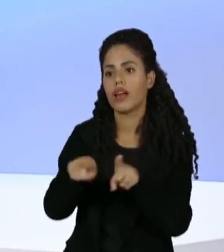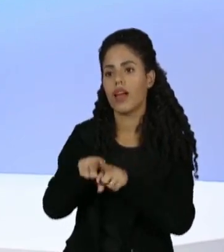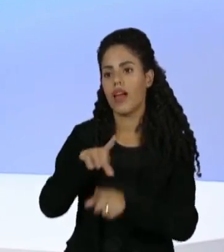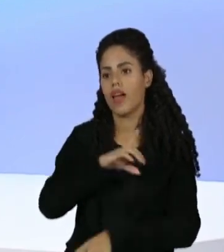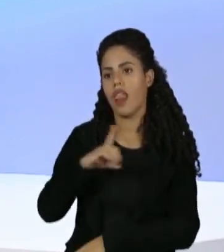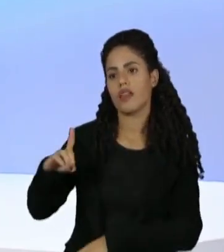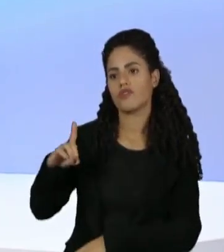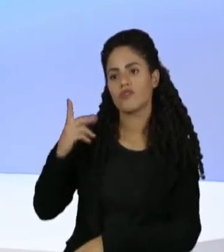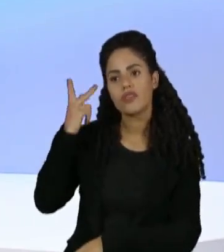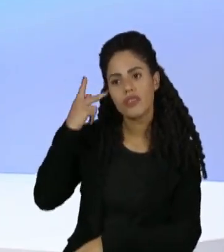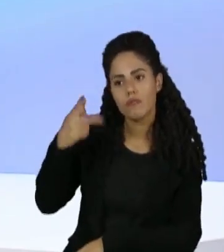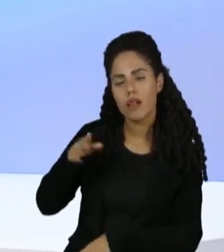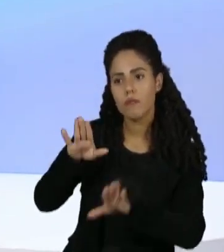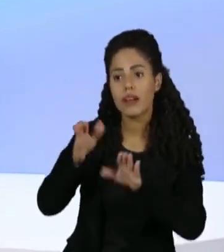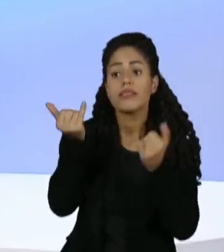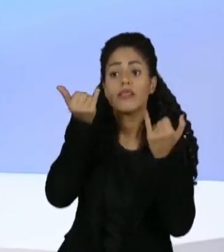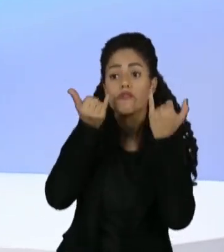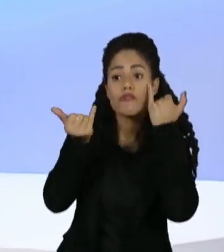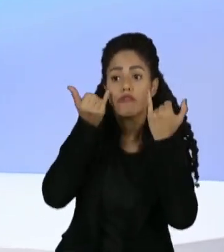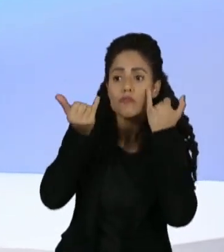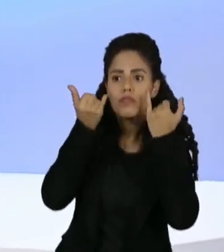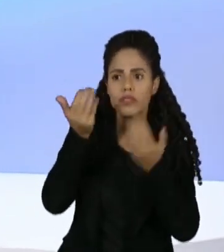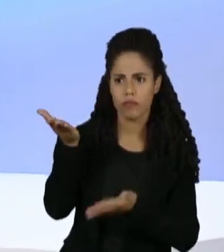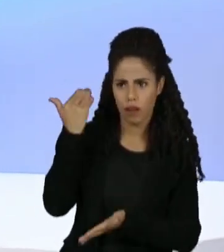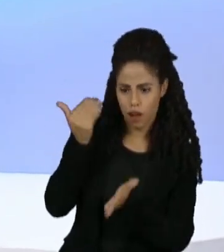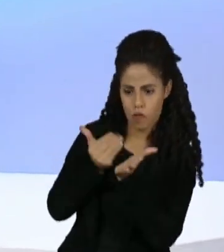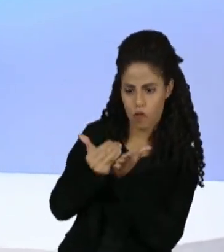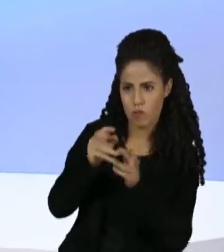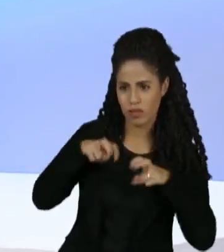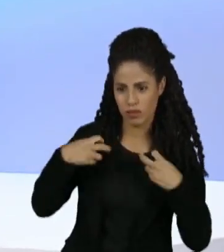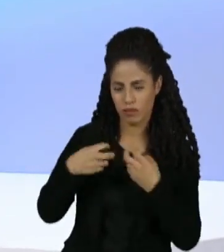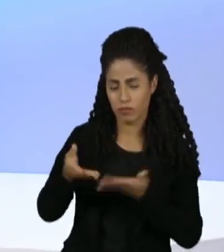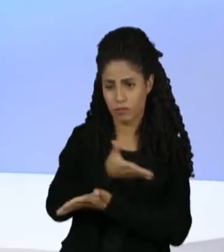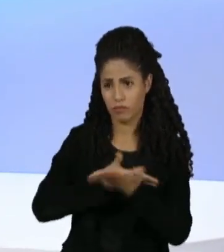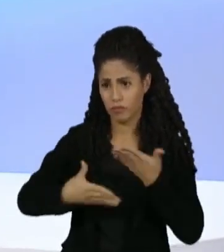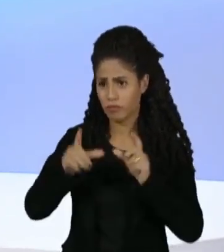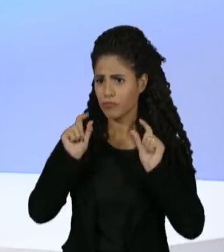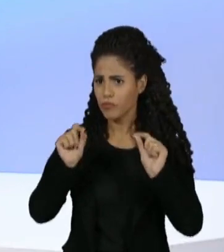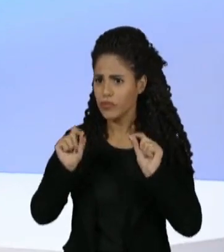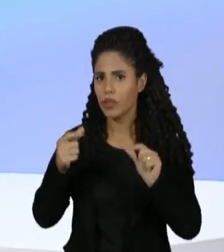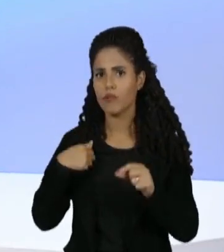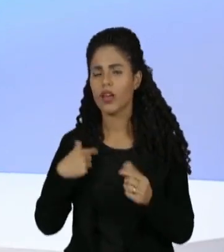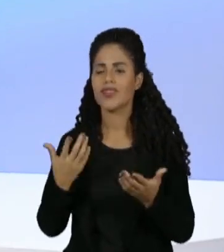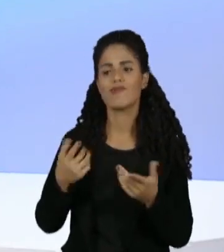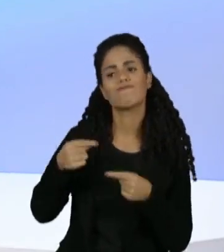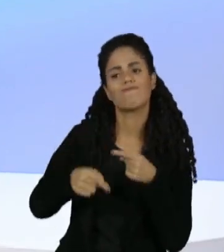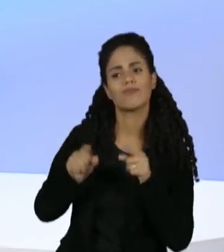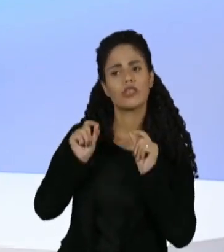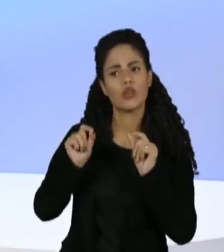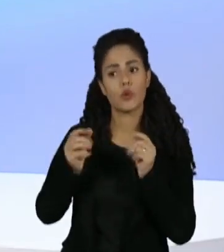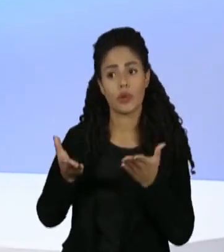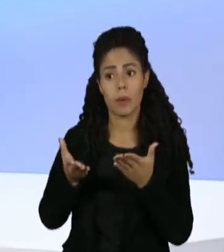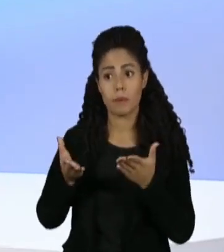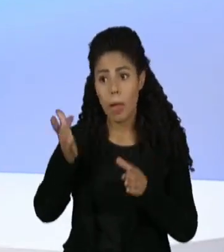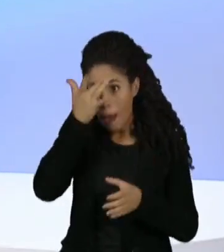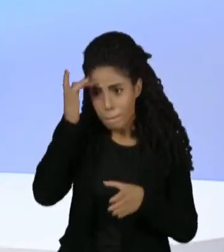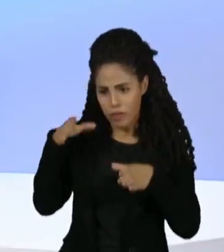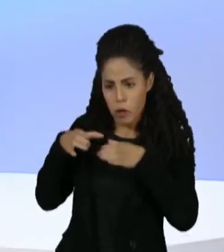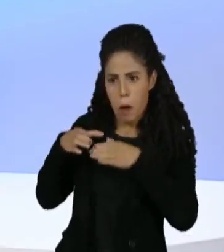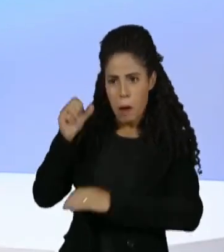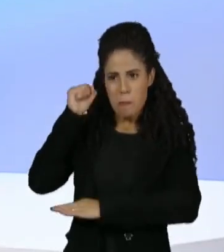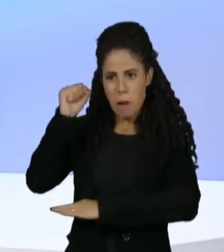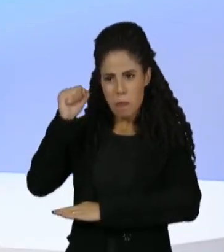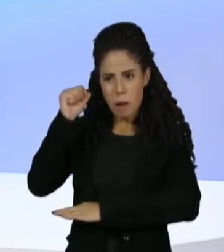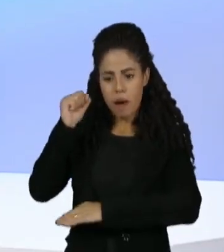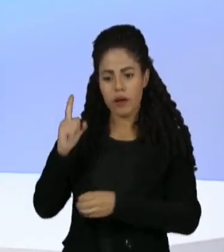Paulo também. Mas eu vou trazer um dado que a Yara trouxe para a gente lá no começo, que deixa isso um pouco incoerente. O sócio-torcedor de São Paulo não